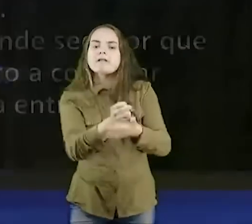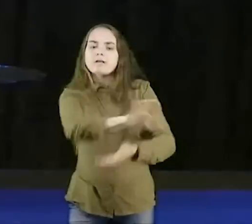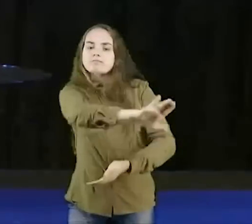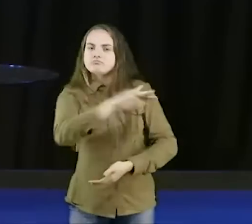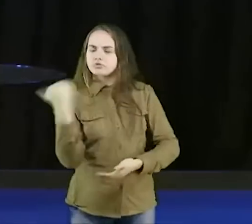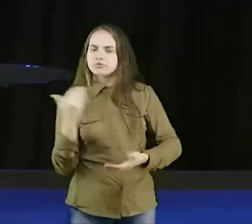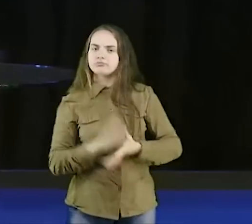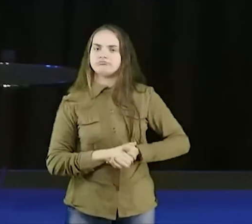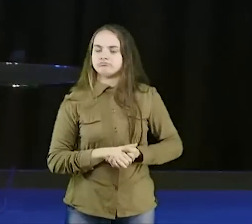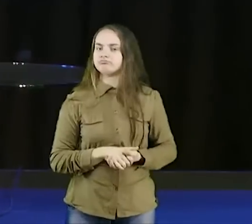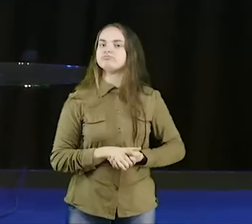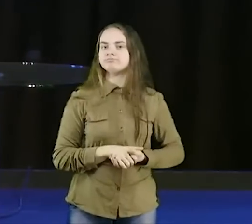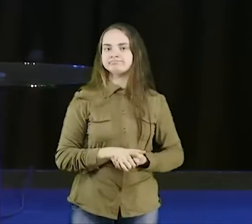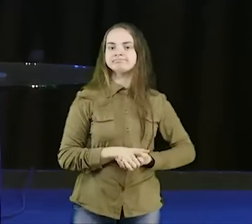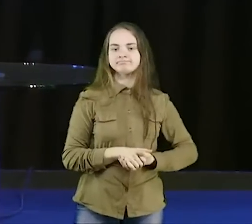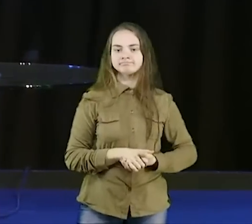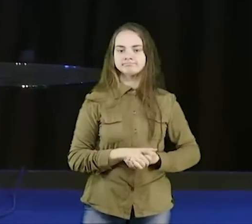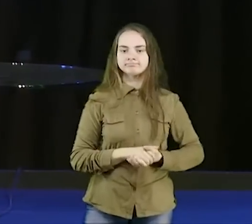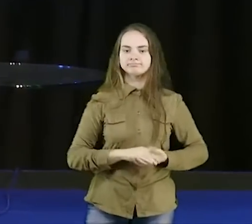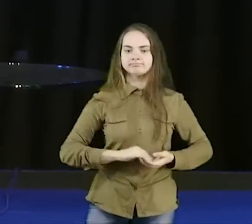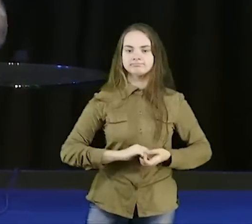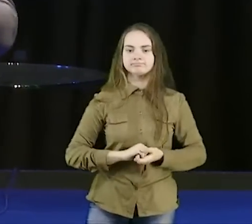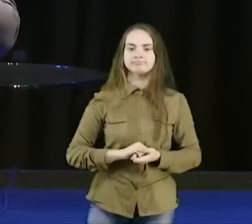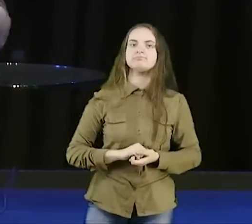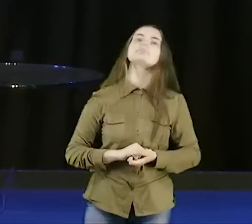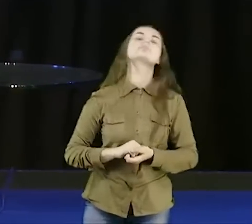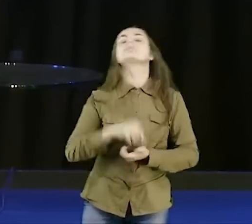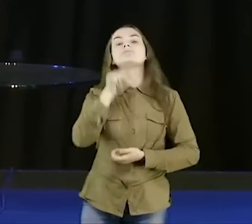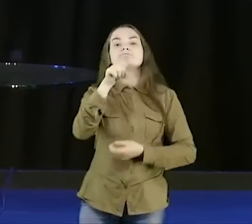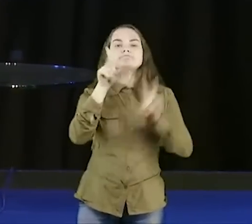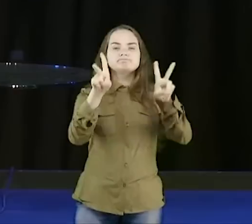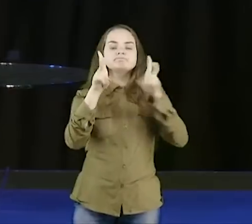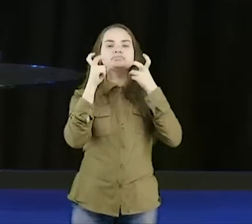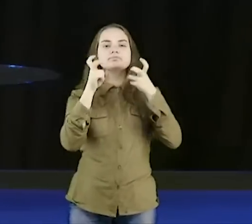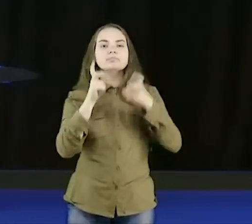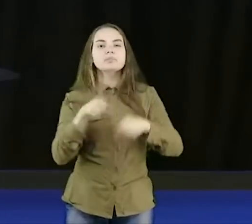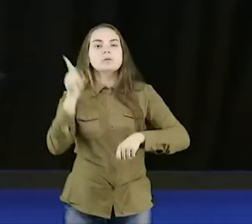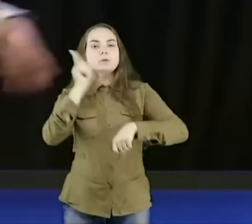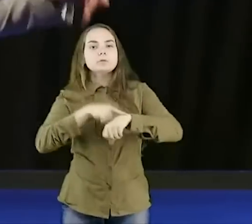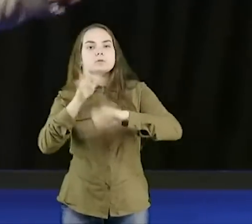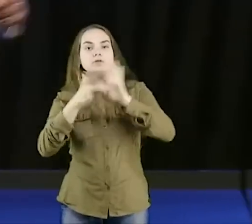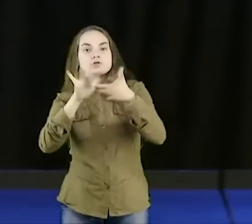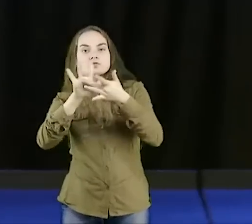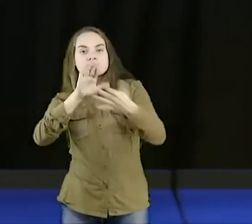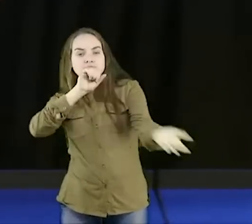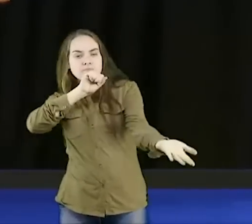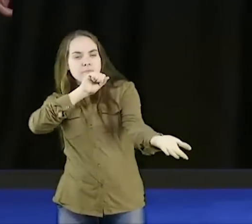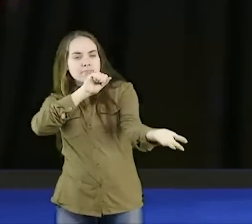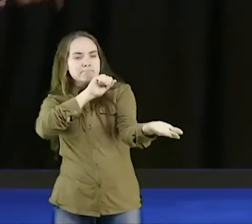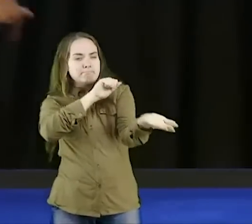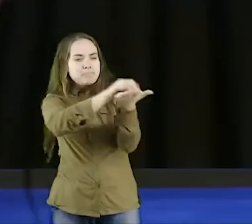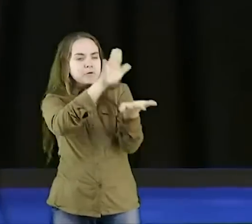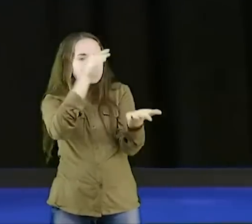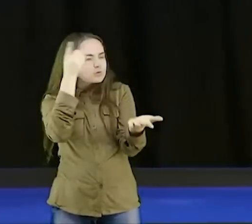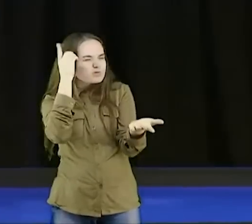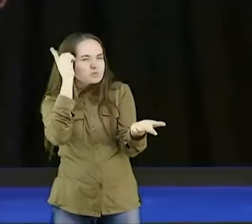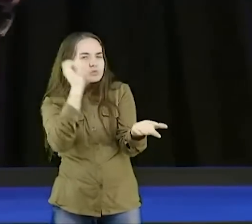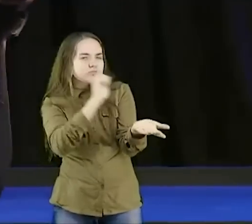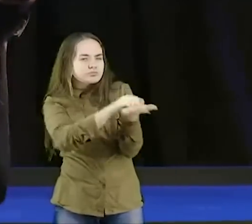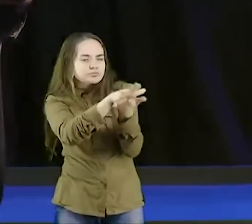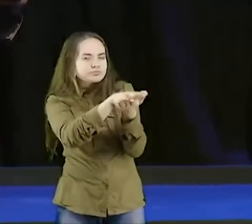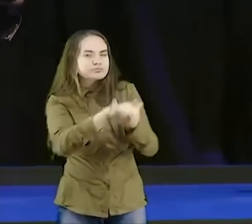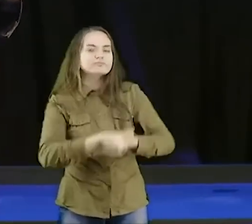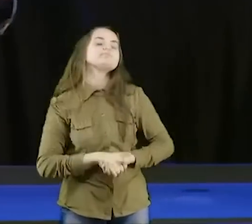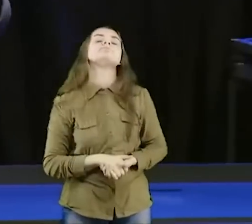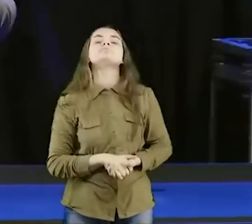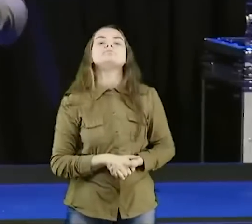eles querem levar a morte, então, você repara que quando Jesus, expulsa o demônio, aqui em Mateus 12, tudo